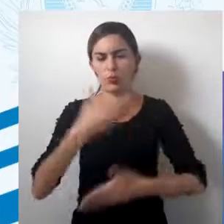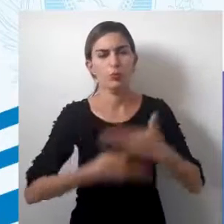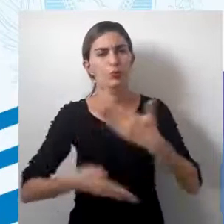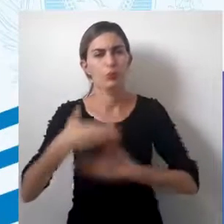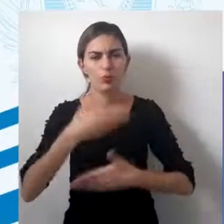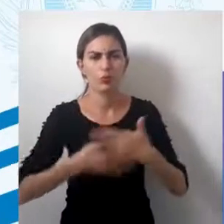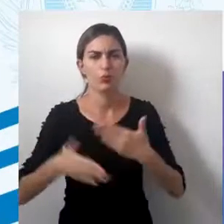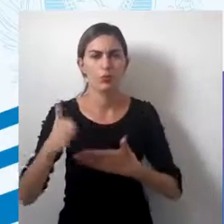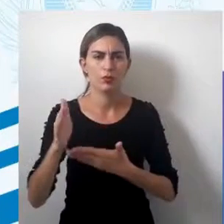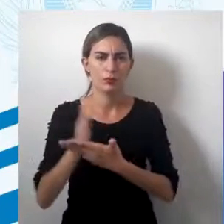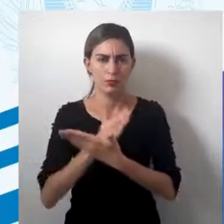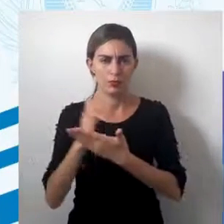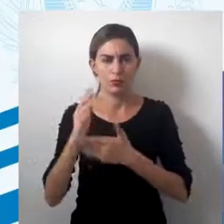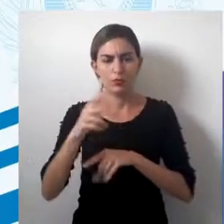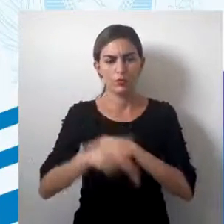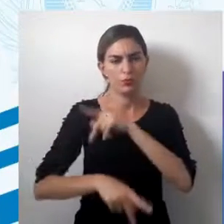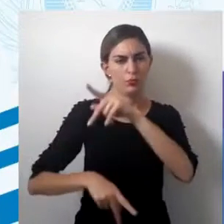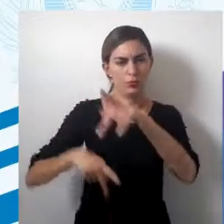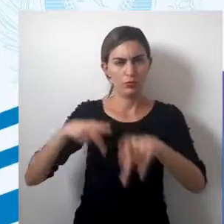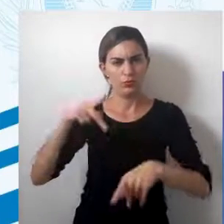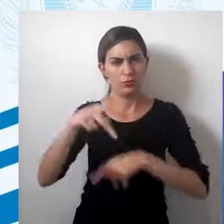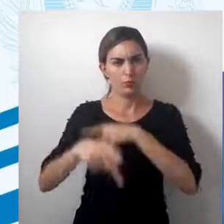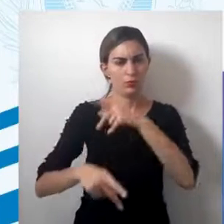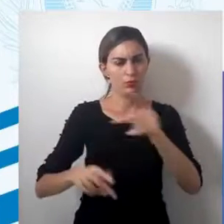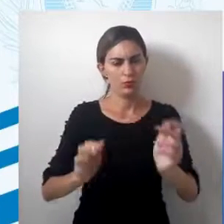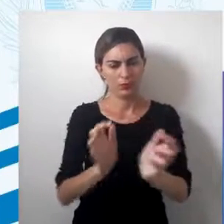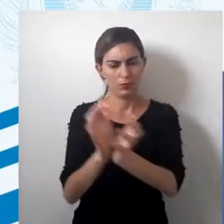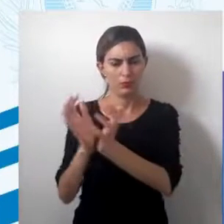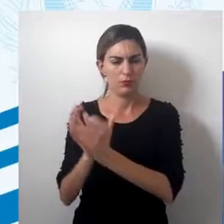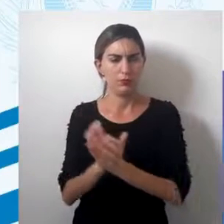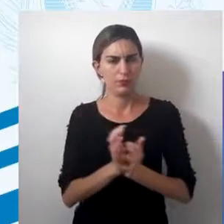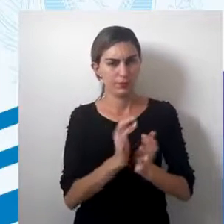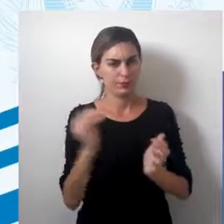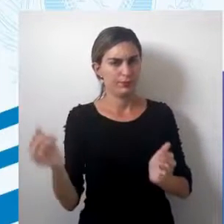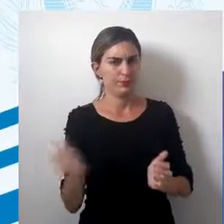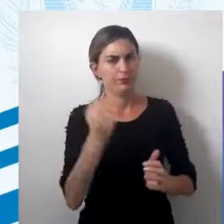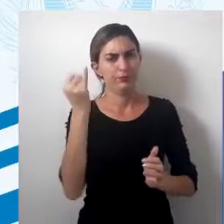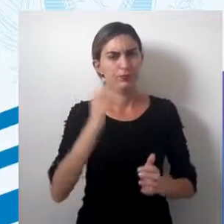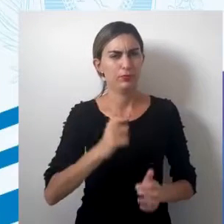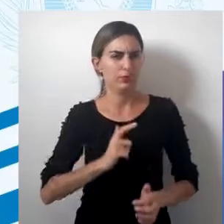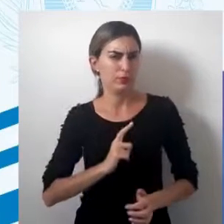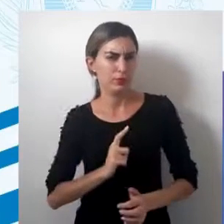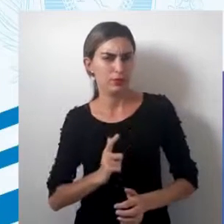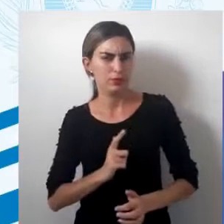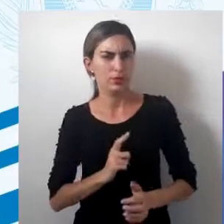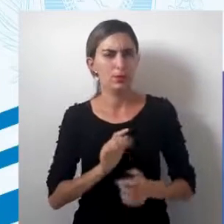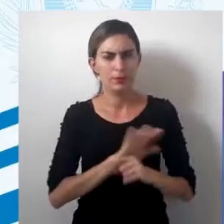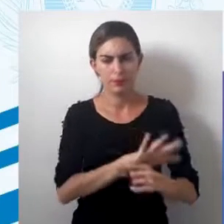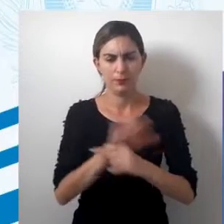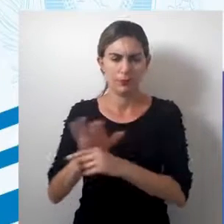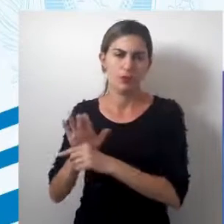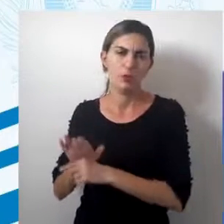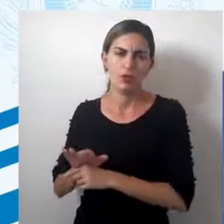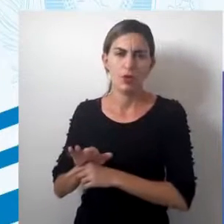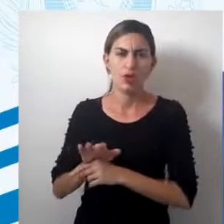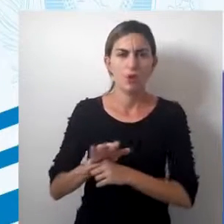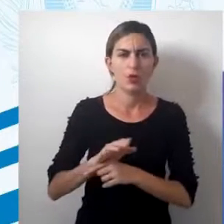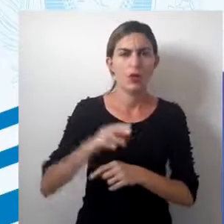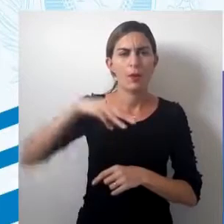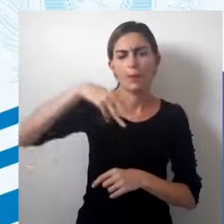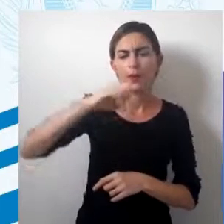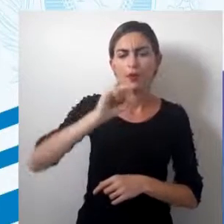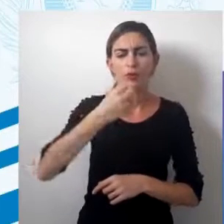colaboração de alguns povos, de algumas civilizações foram de suma importância. Então, gente tem a colaboração dos povos